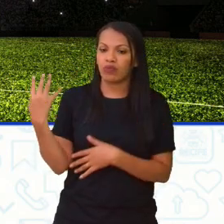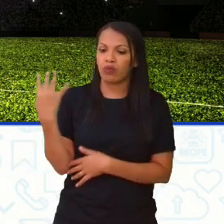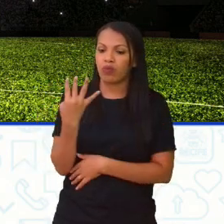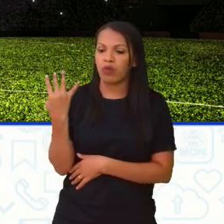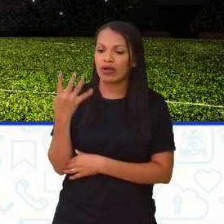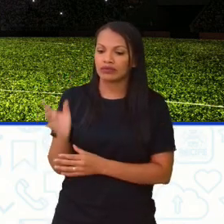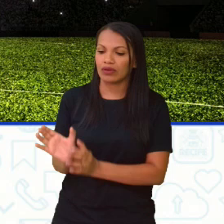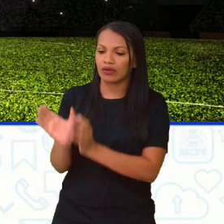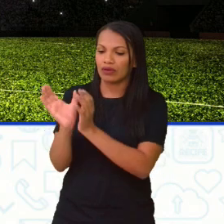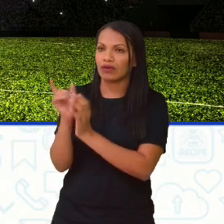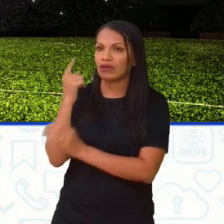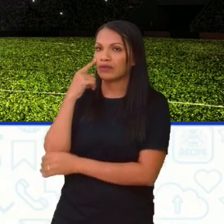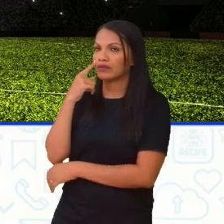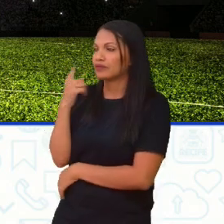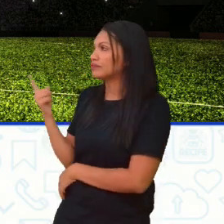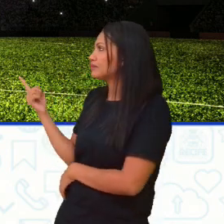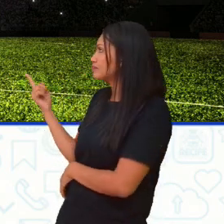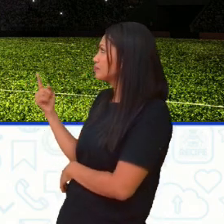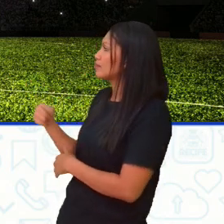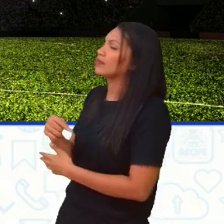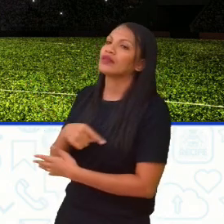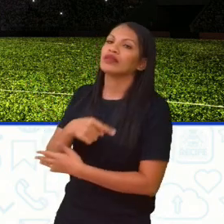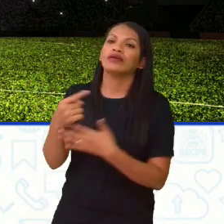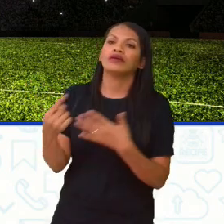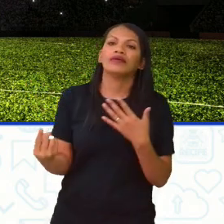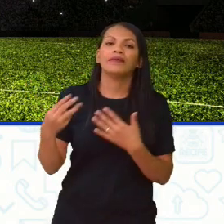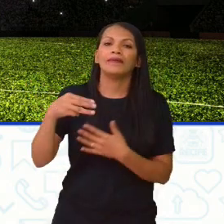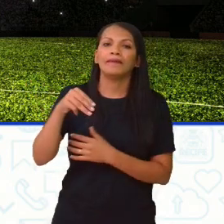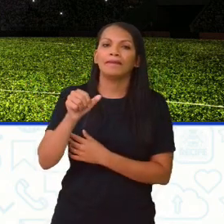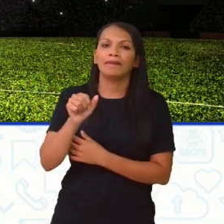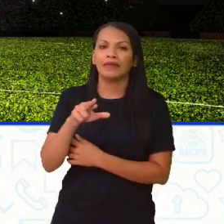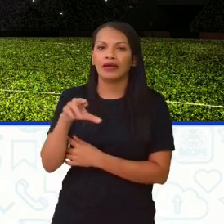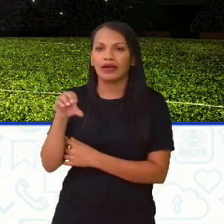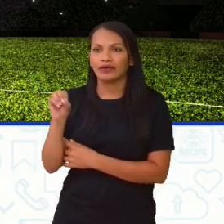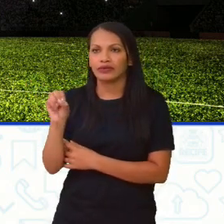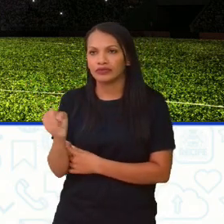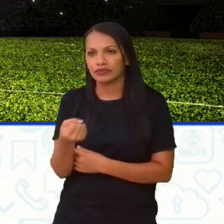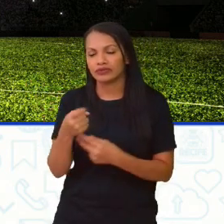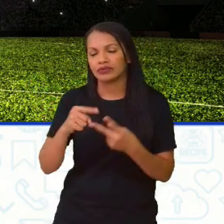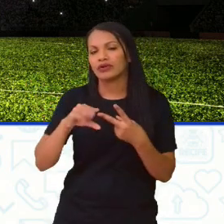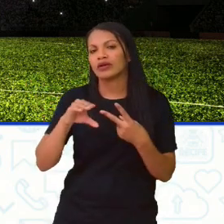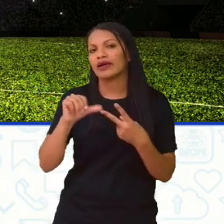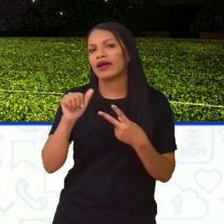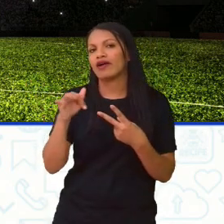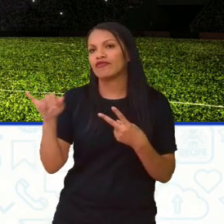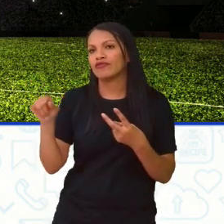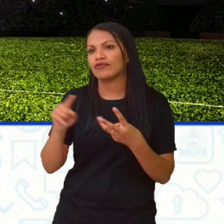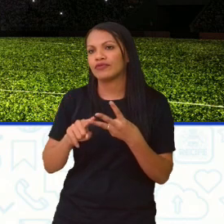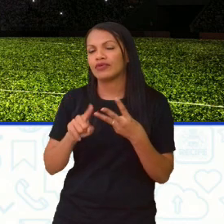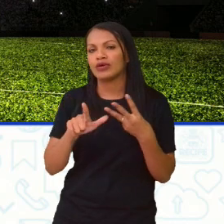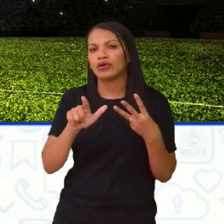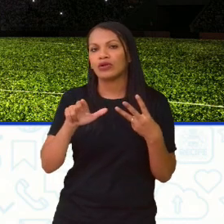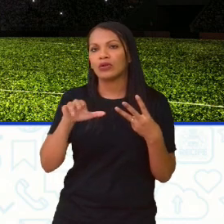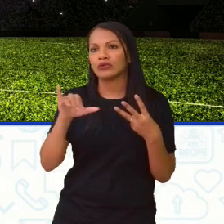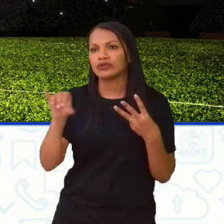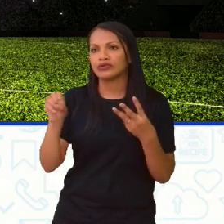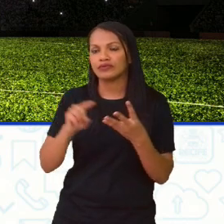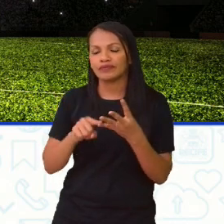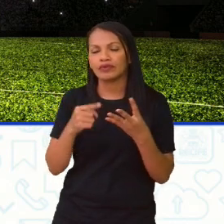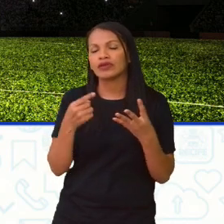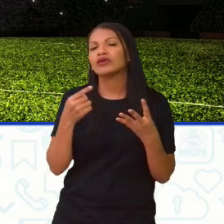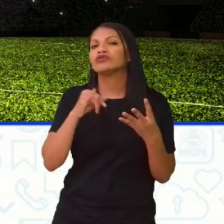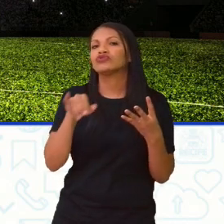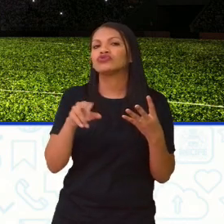a gente tinha na escalação, o Marcos, o Capu, o Lúcio, o Roque Júnior, o Roberto Carlos, não é o cantor, né, por certo? Claro.